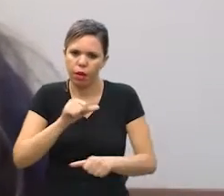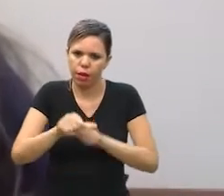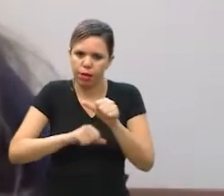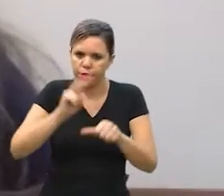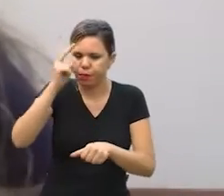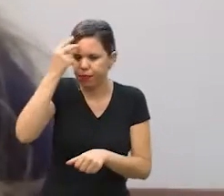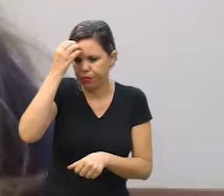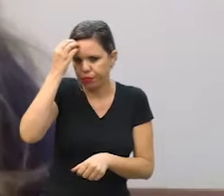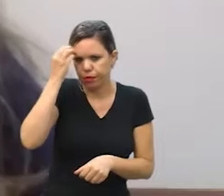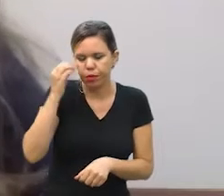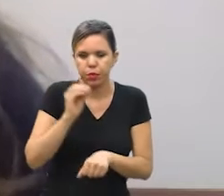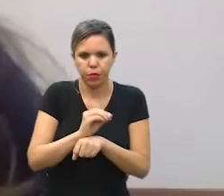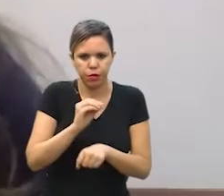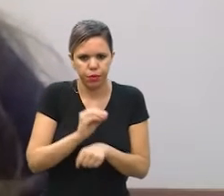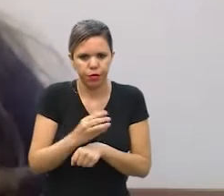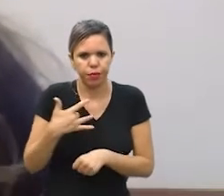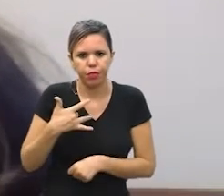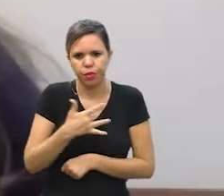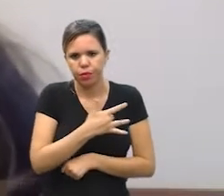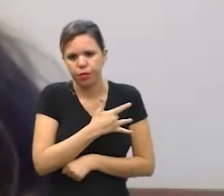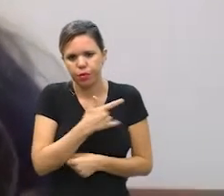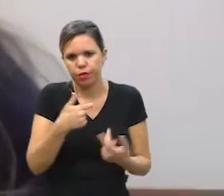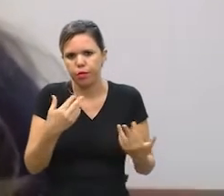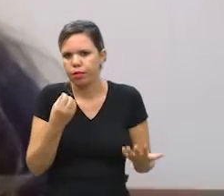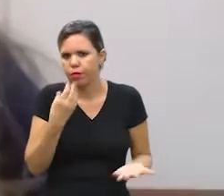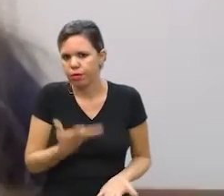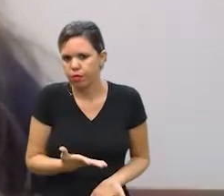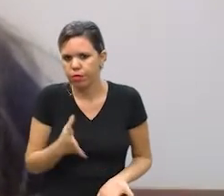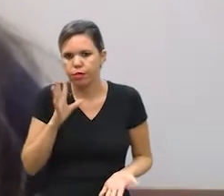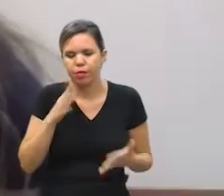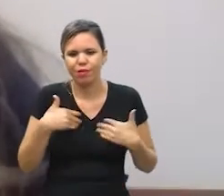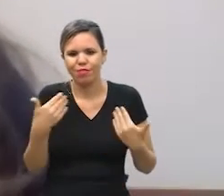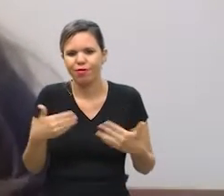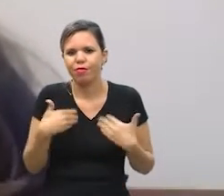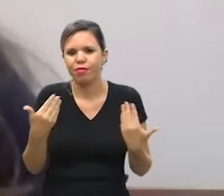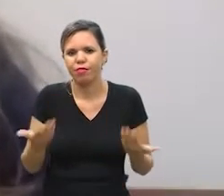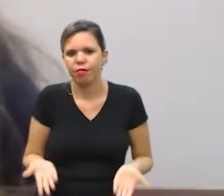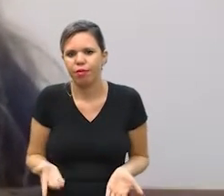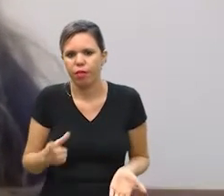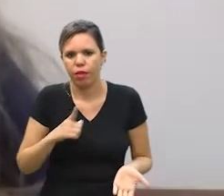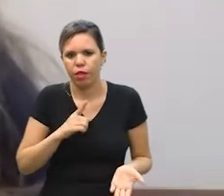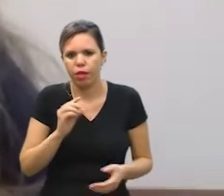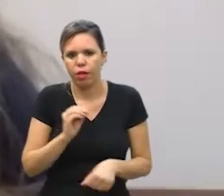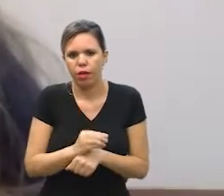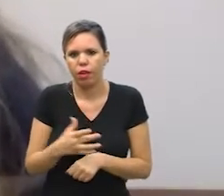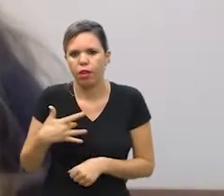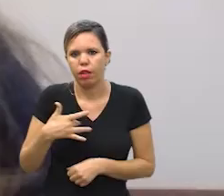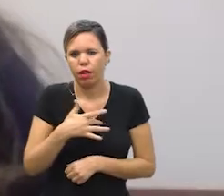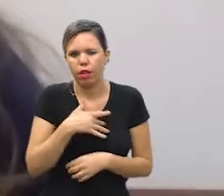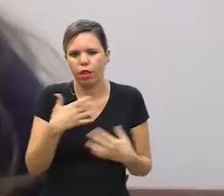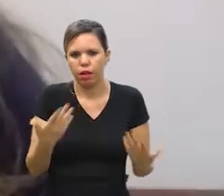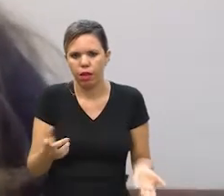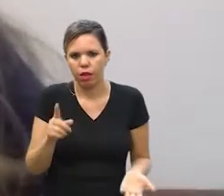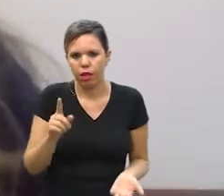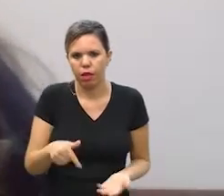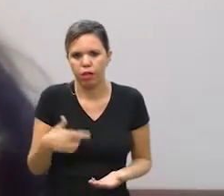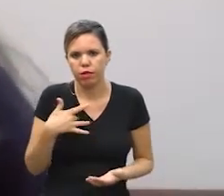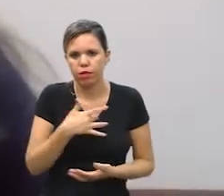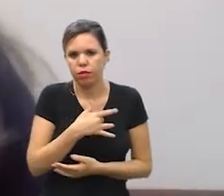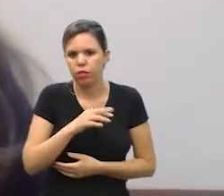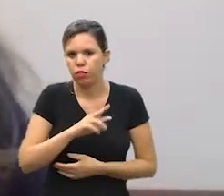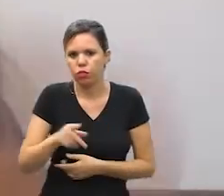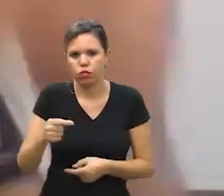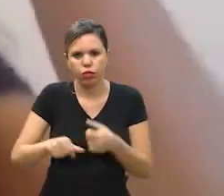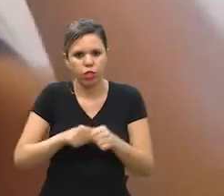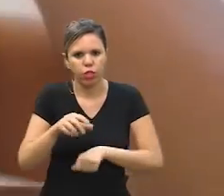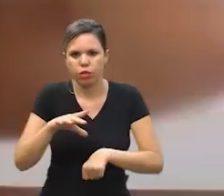transformar o processo de cuidar da saúde numa coisa boa numa coisa alegre a gente tem que cuidar da saúde enquanto ela é saúde e